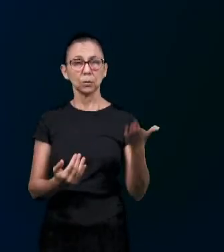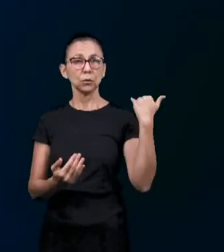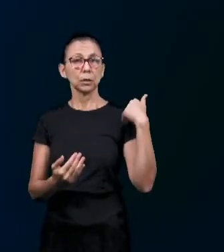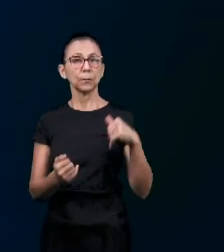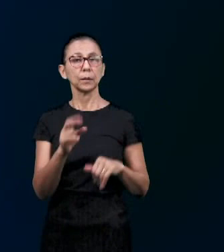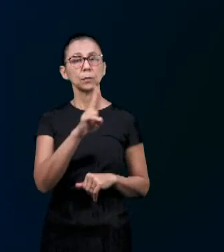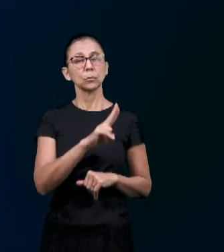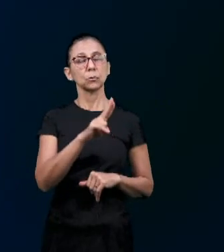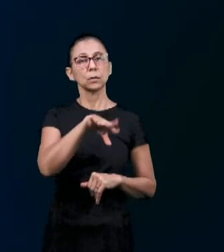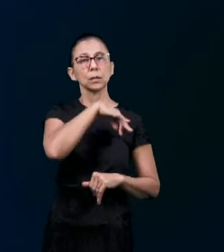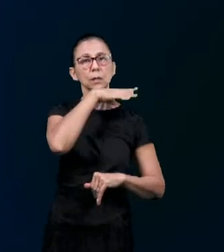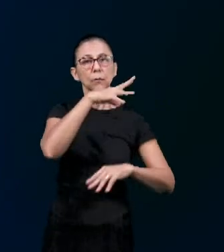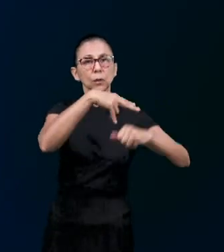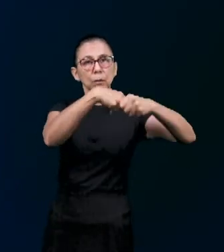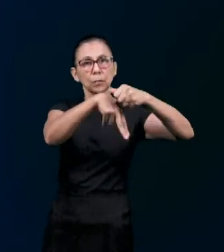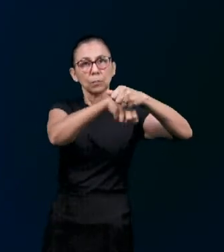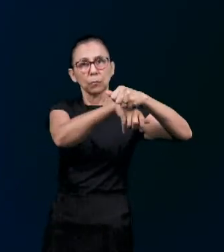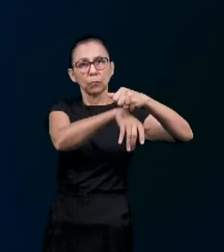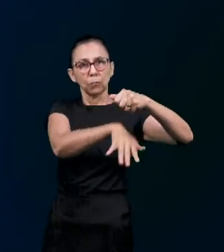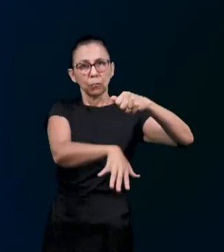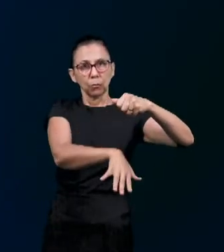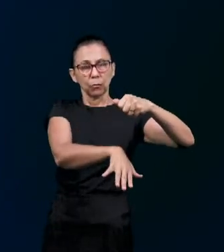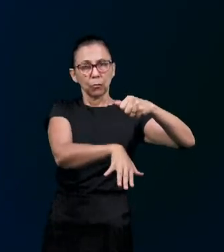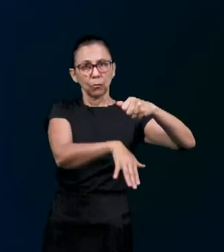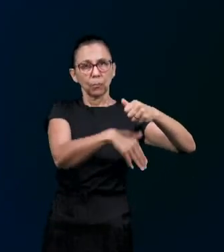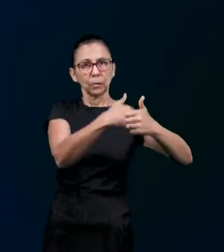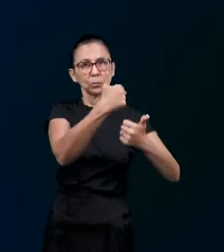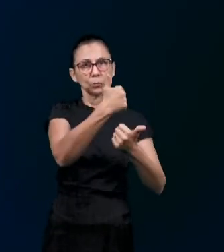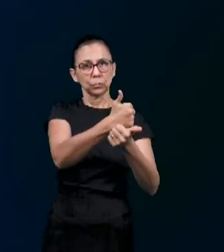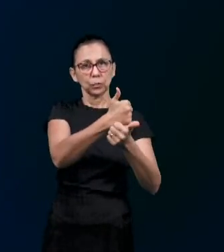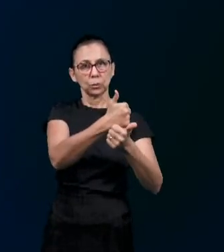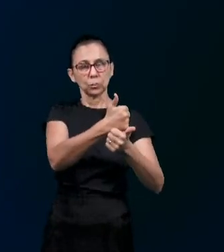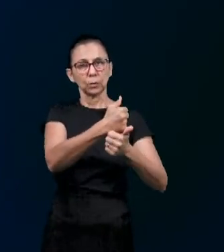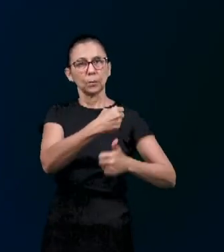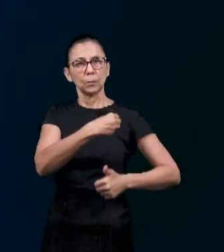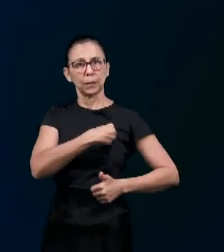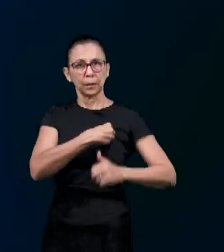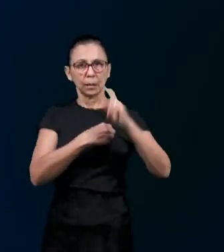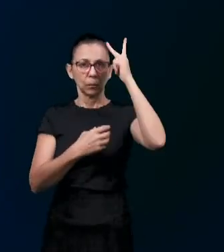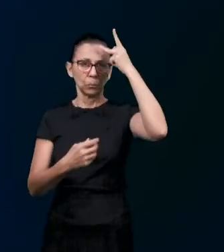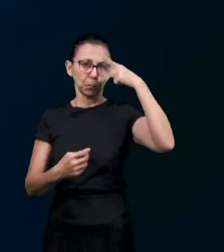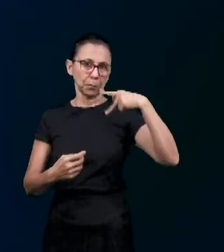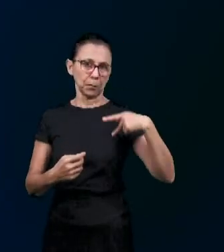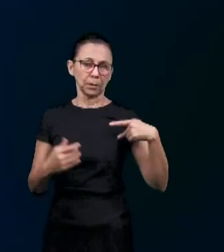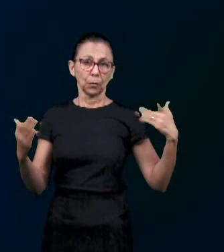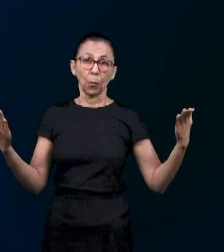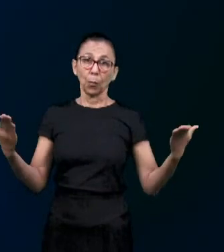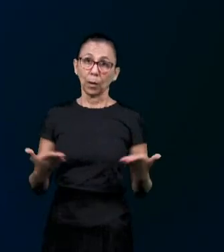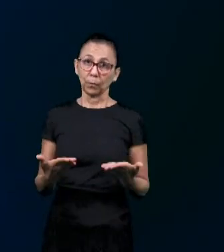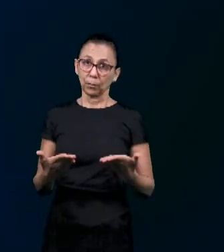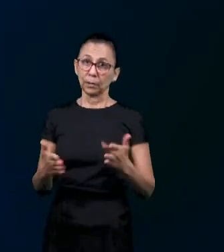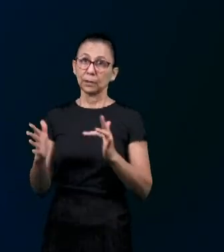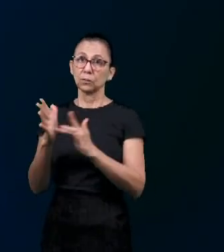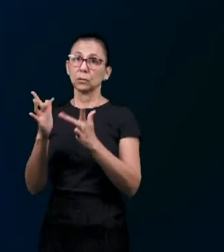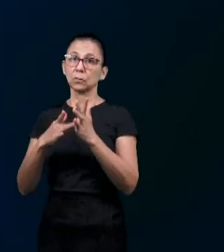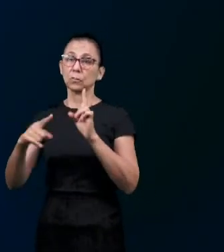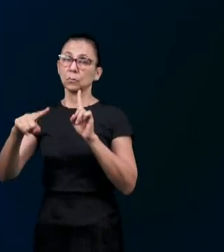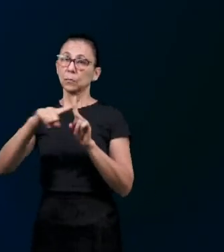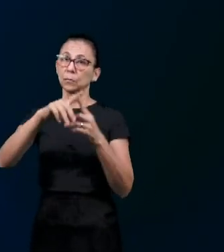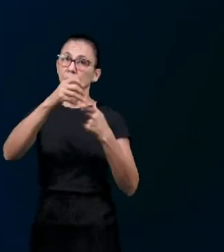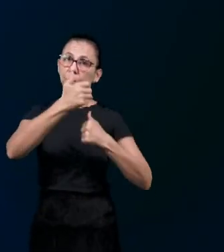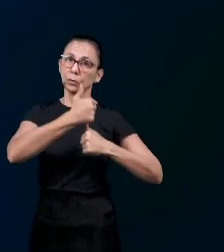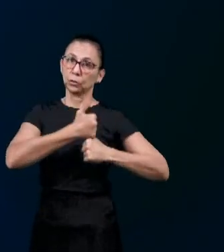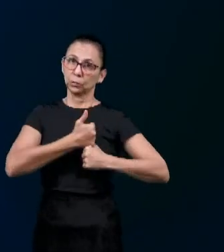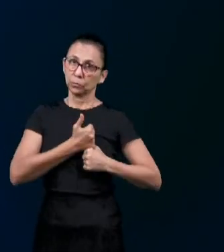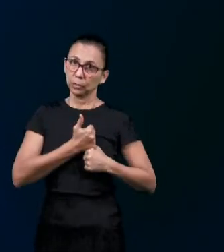colocada Aqui pelos nossos irmãos Mas particularmente A nossa irmã A Letícia Ela fez uma colocação